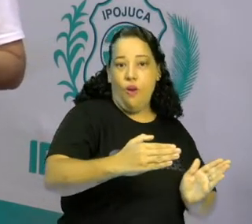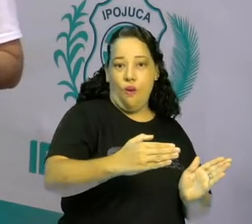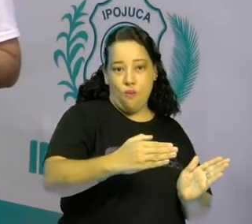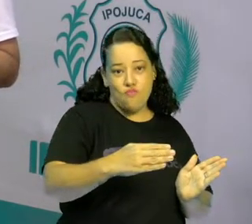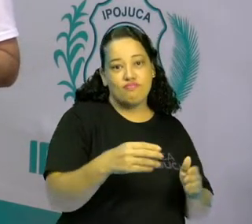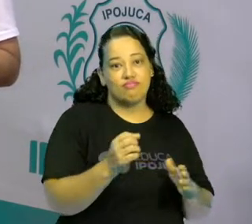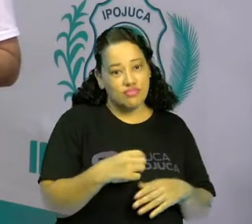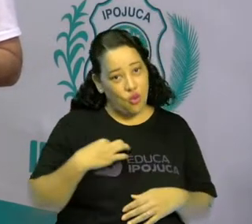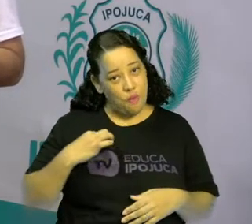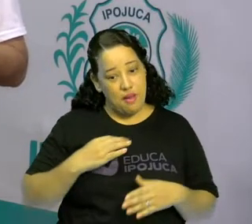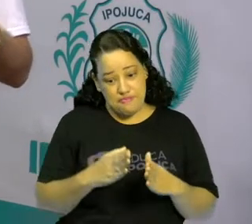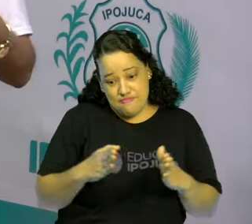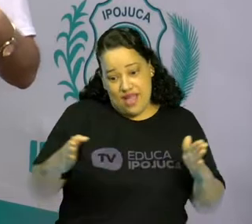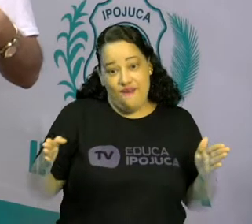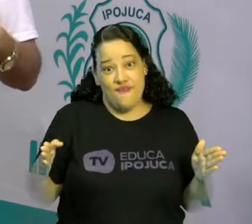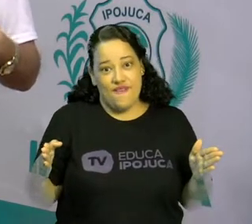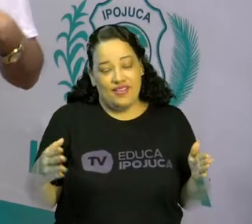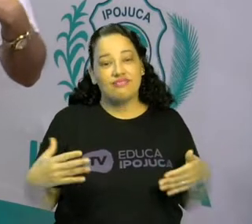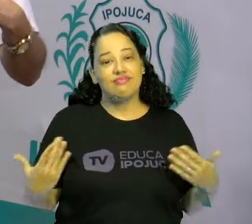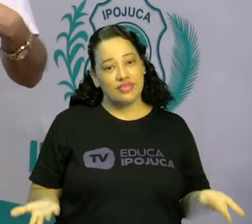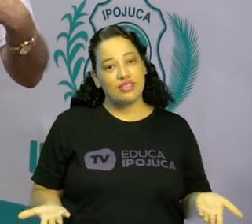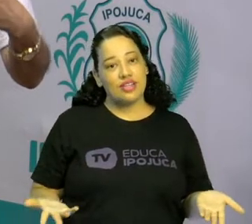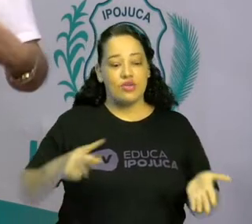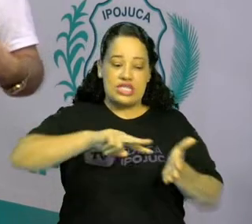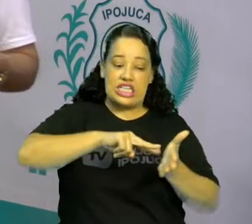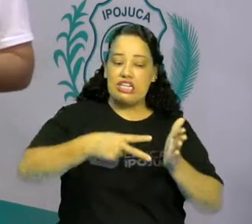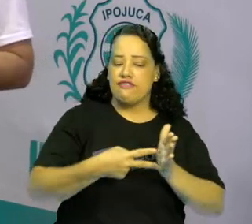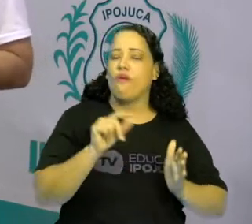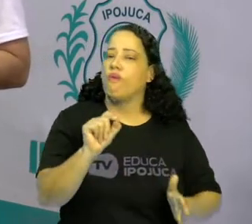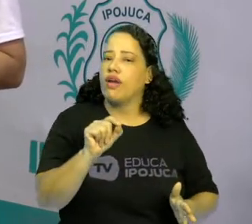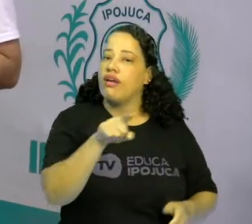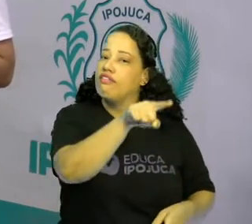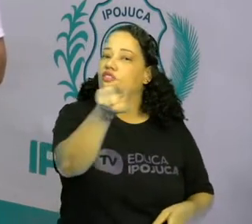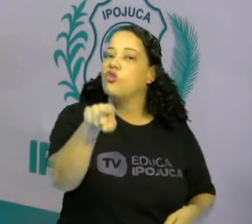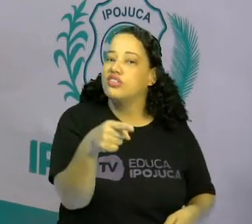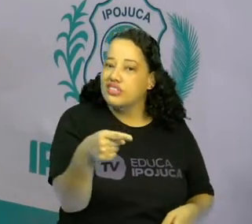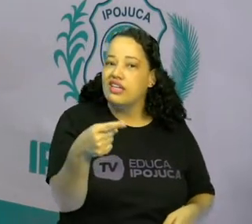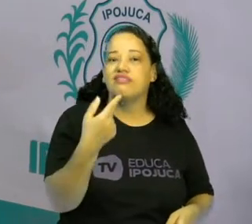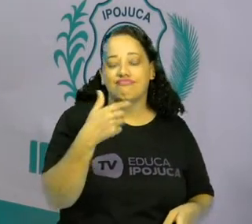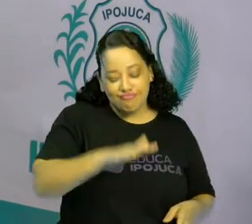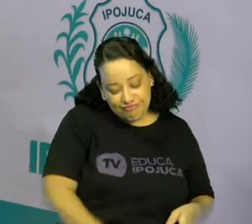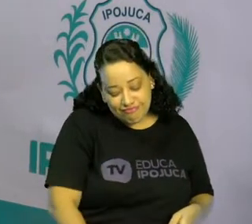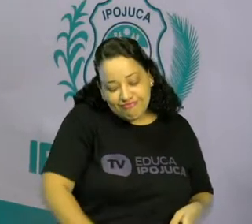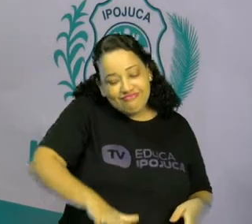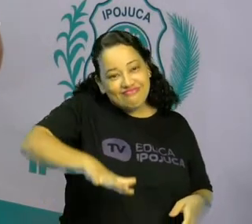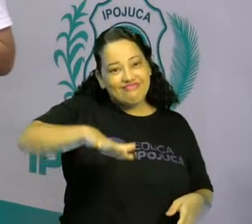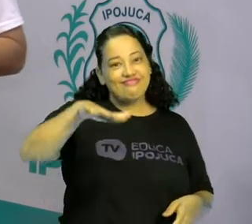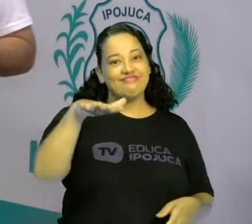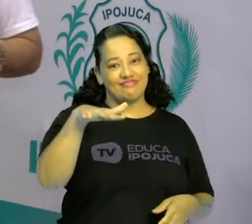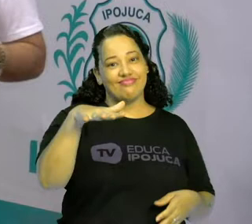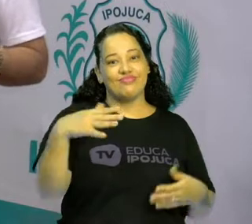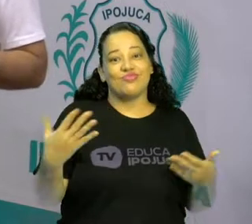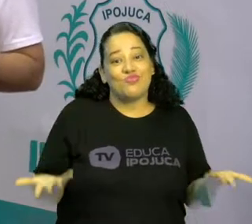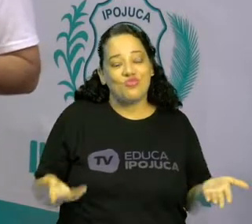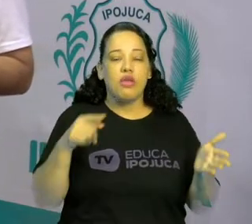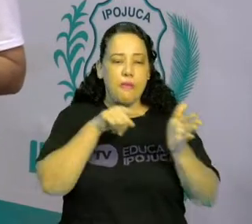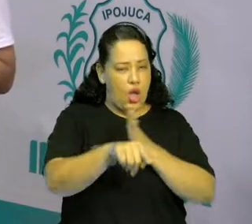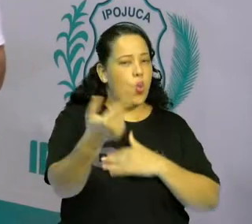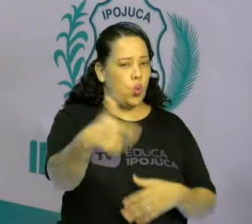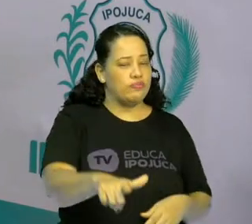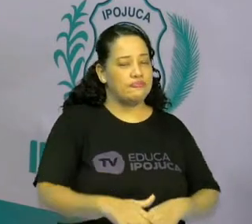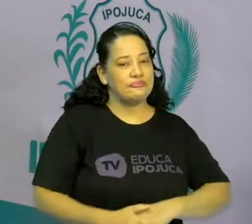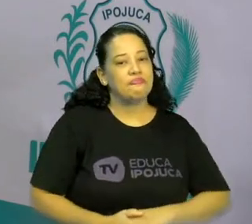isso significa, crianças, que vocês cresceram. E outra pergunta para vocês.